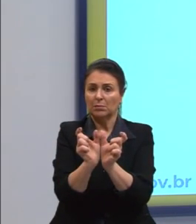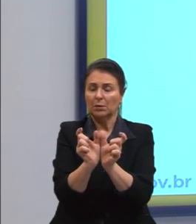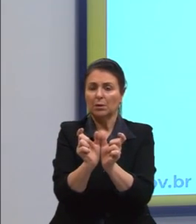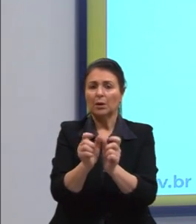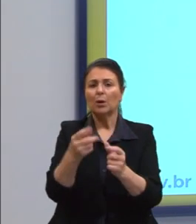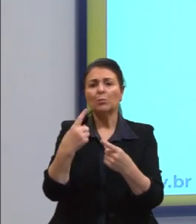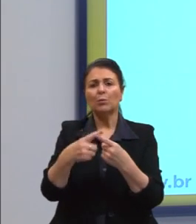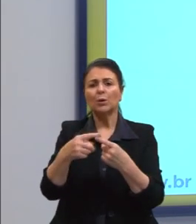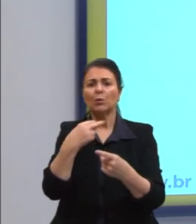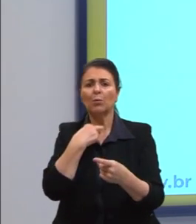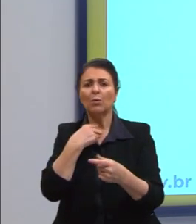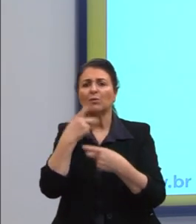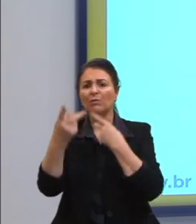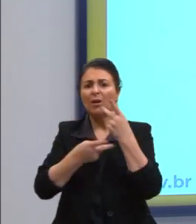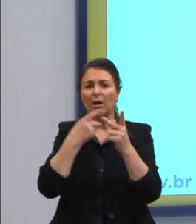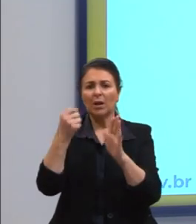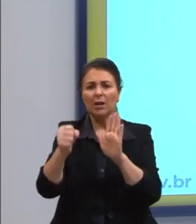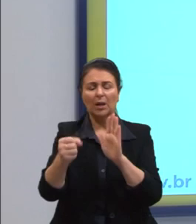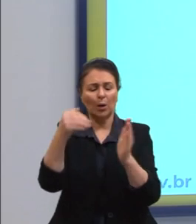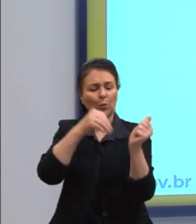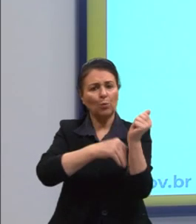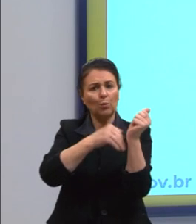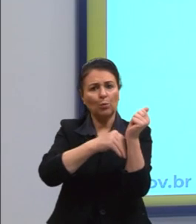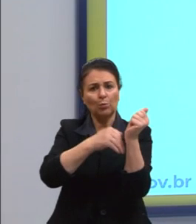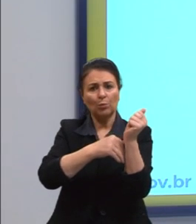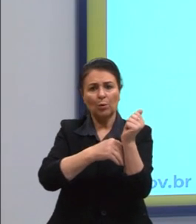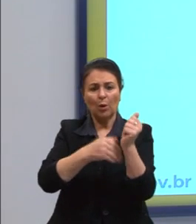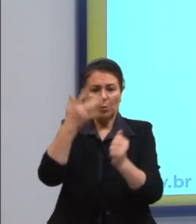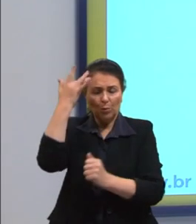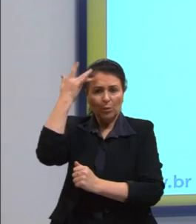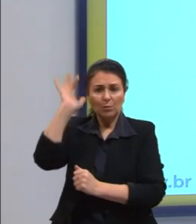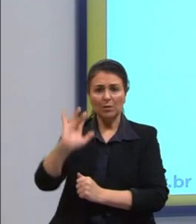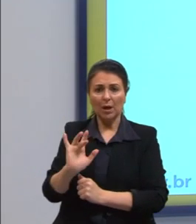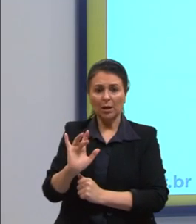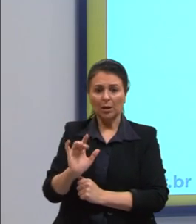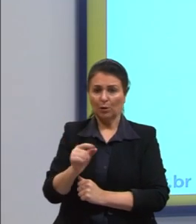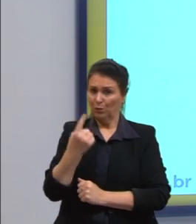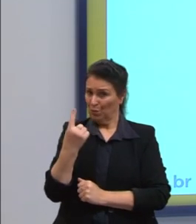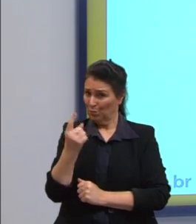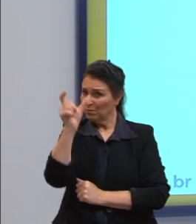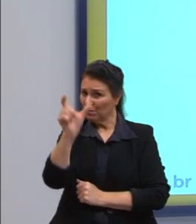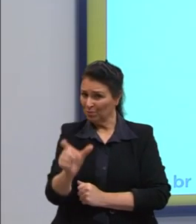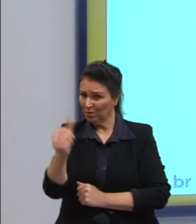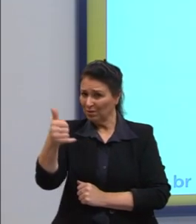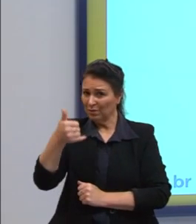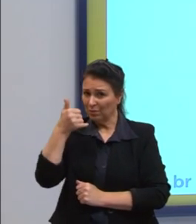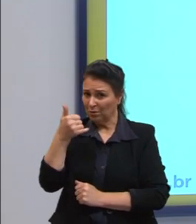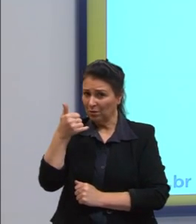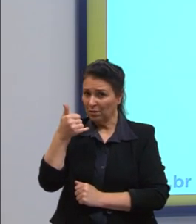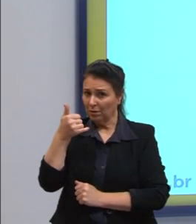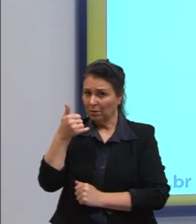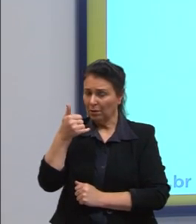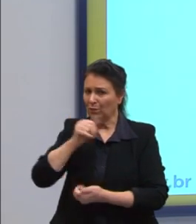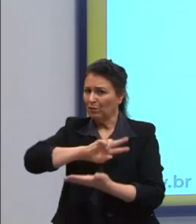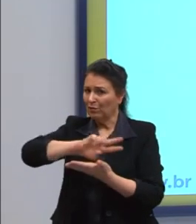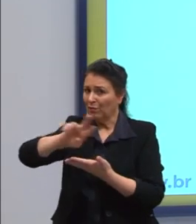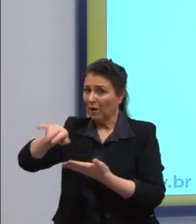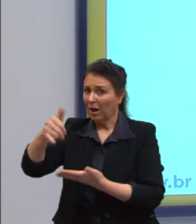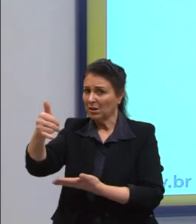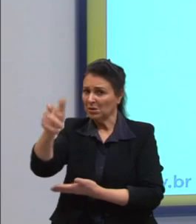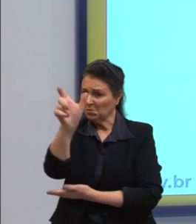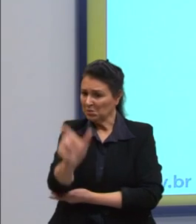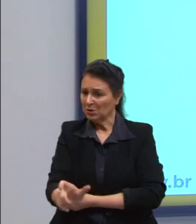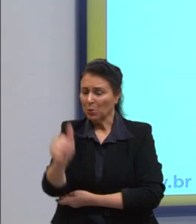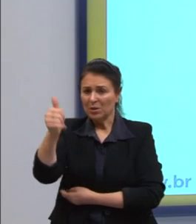oculto? Porque não tem como a gente ter certeza se foi uma pessoa só que telefonou. Ou se foi mais de uma pessoa